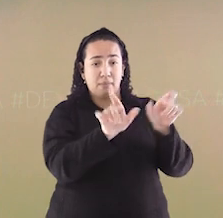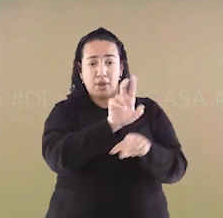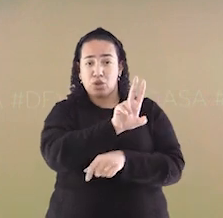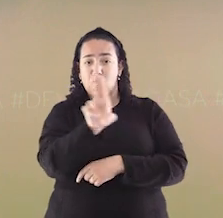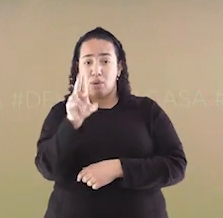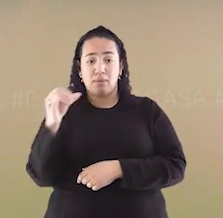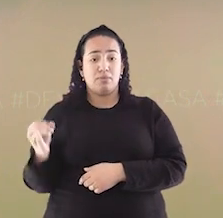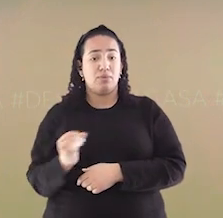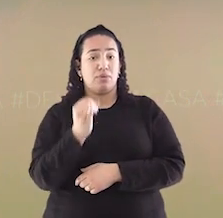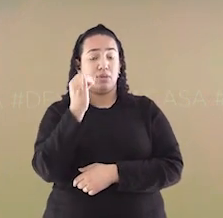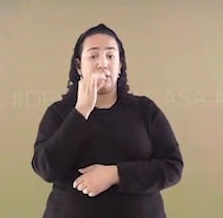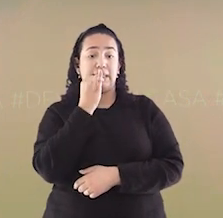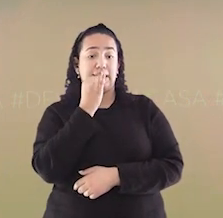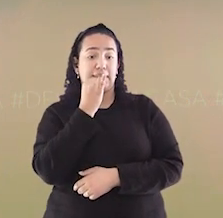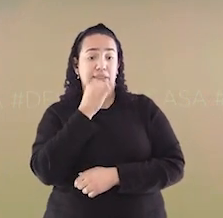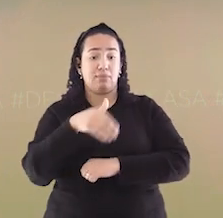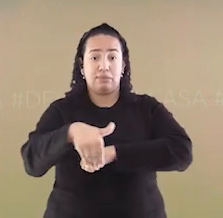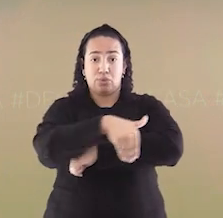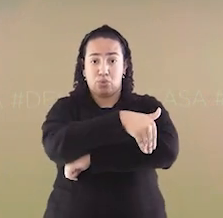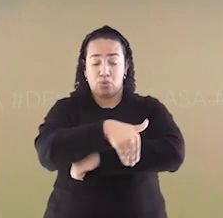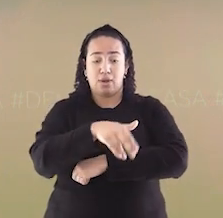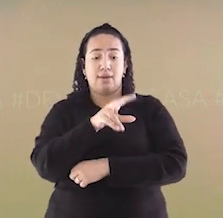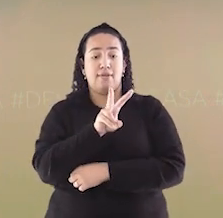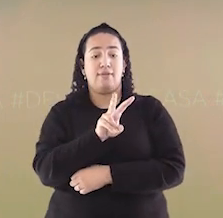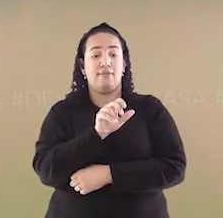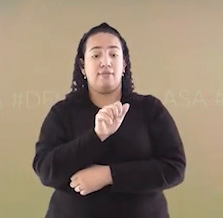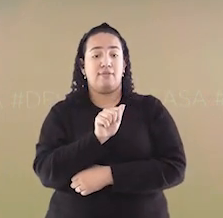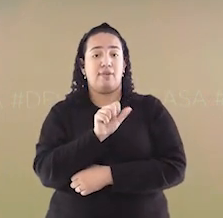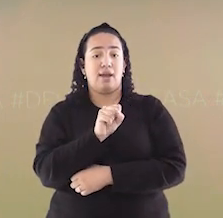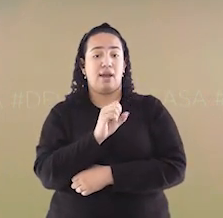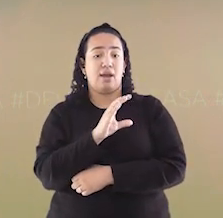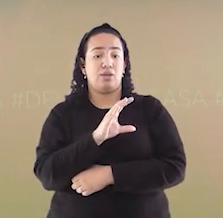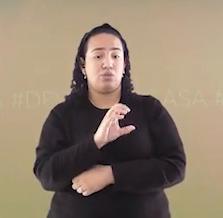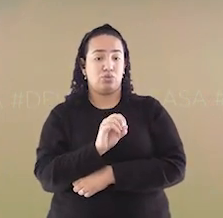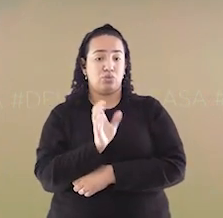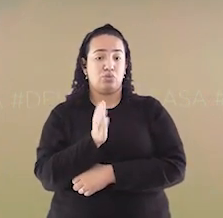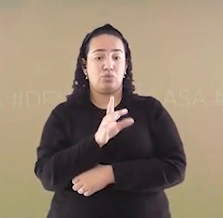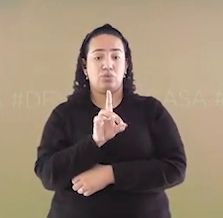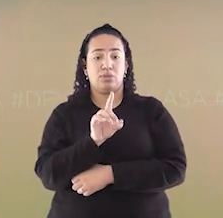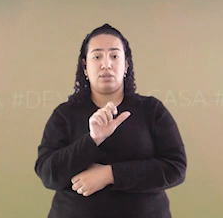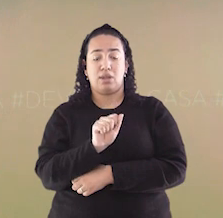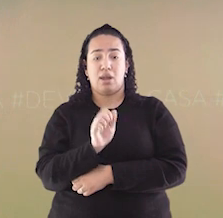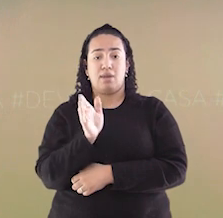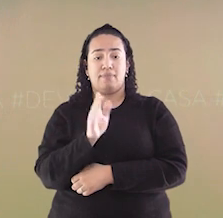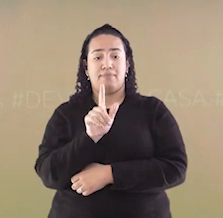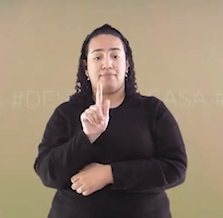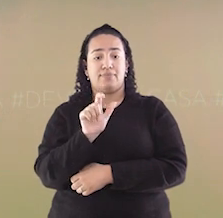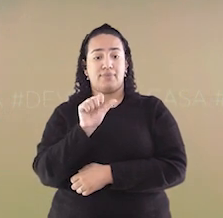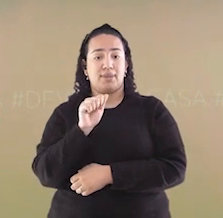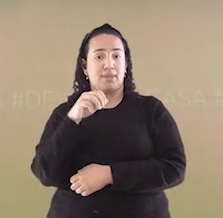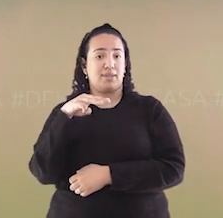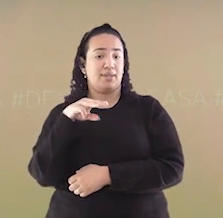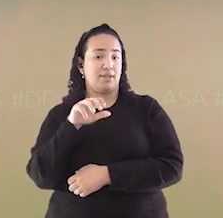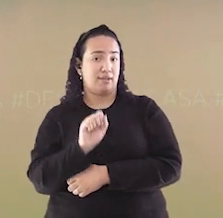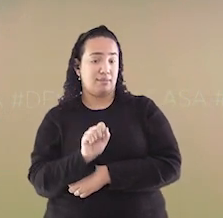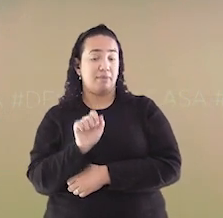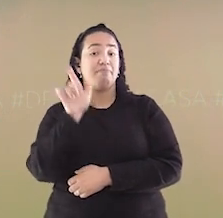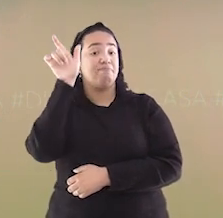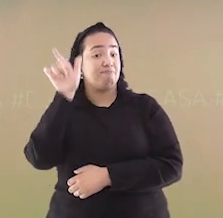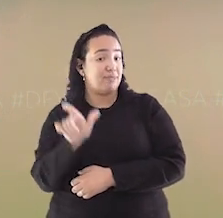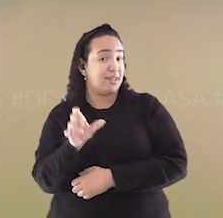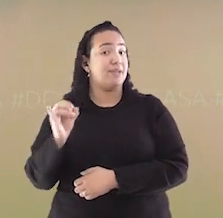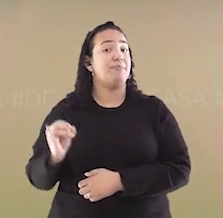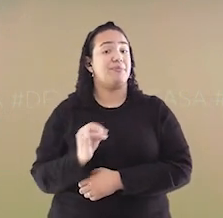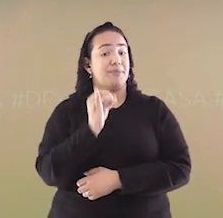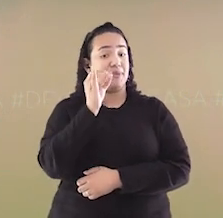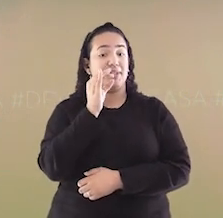a rua Vasco da Gama. Ele foi uma pessoa importante. Isso porque ele foi um navegador português que navegou até